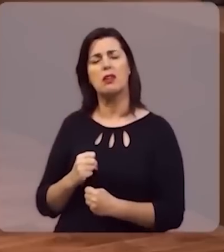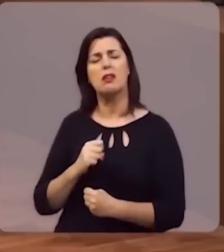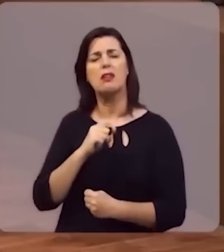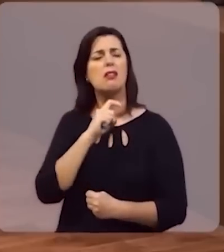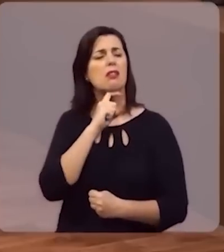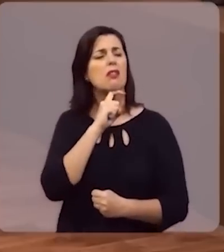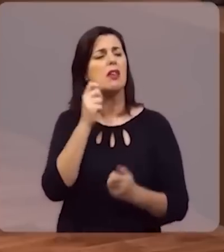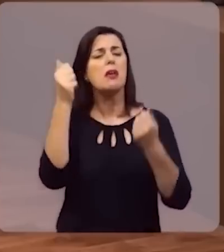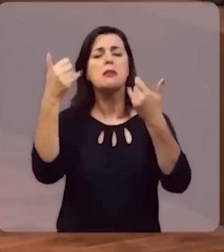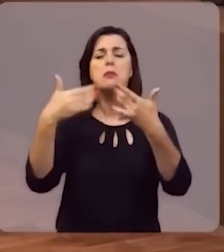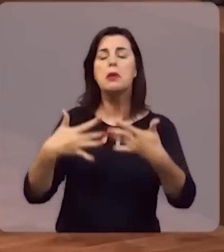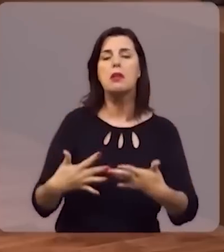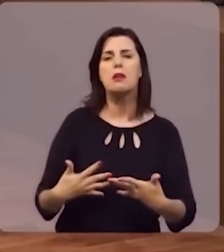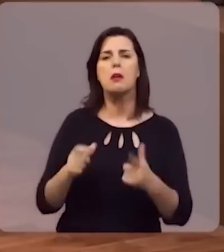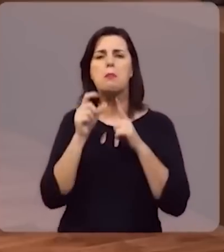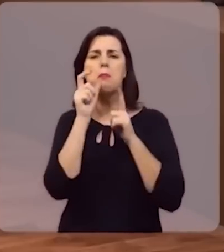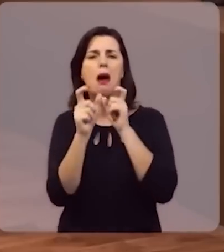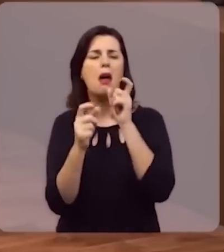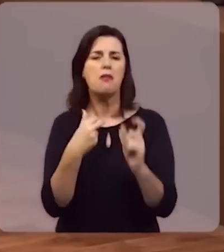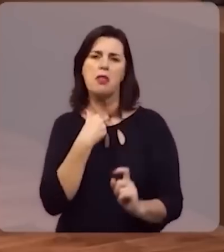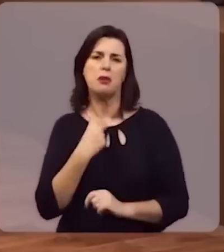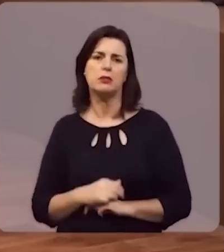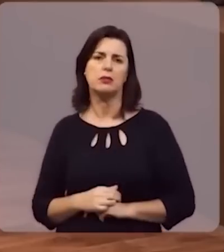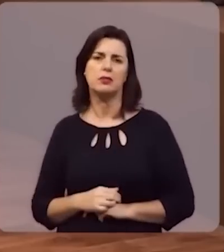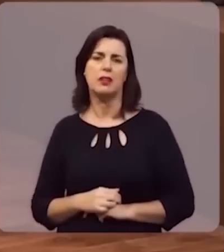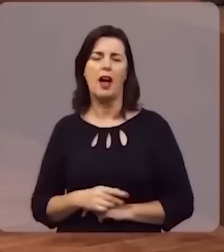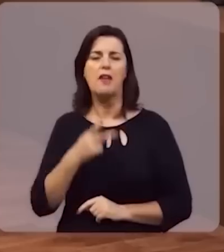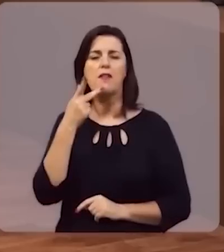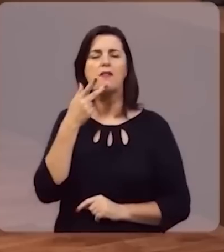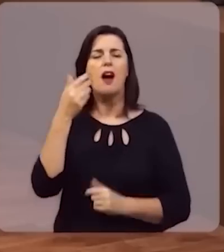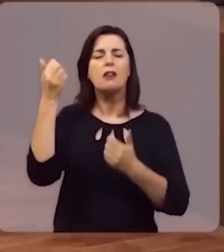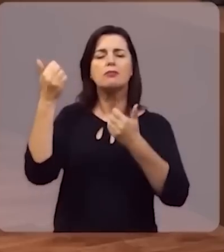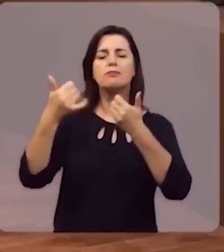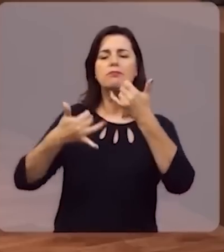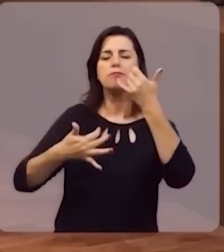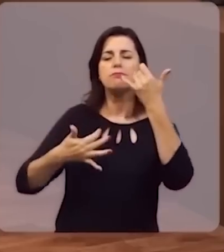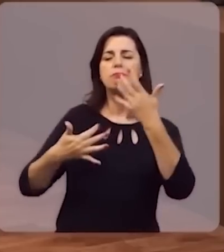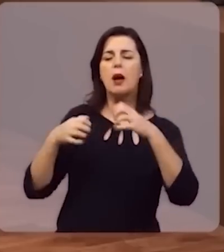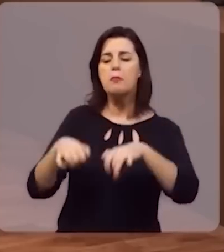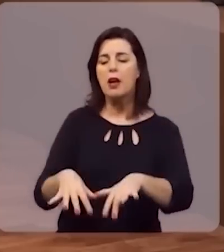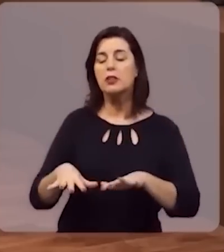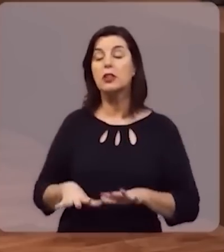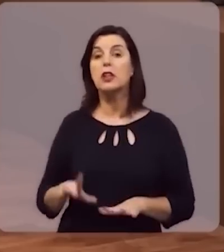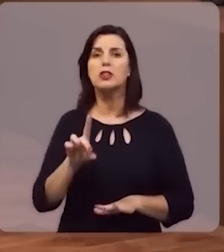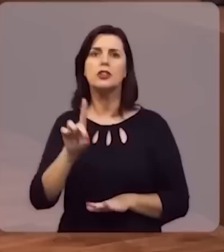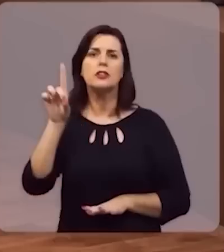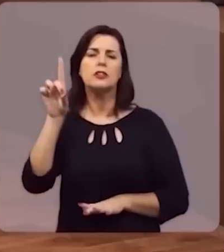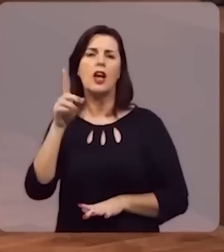pode ser descrita em palavras. E ele vai tratando da majestade de Deus,